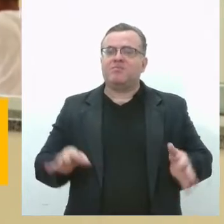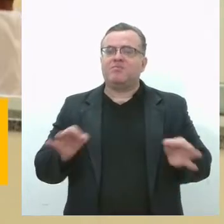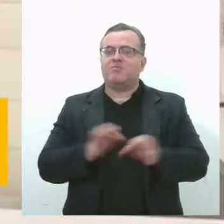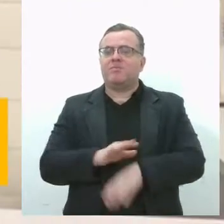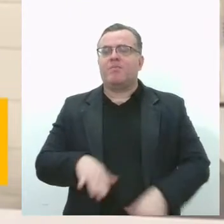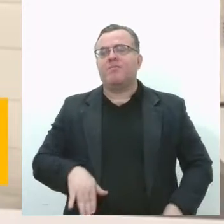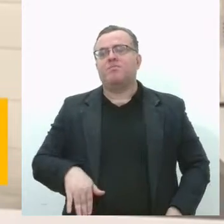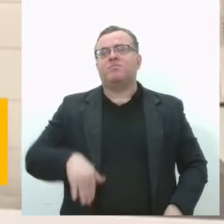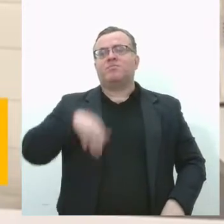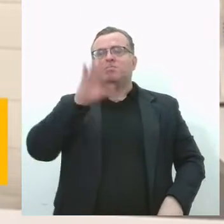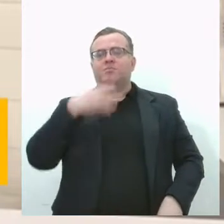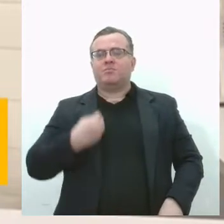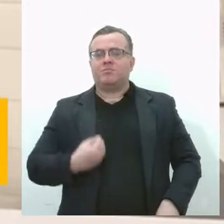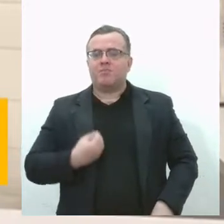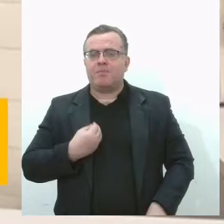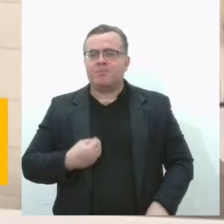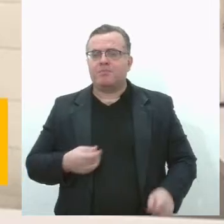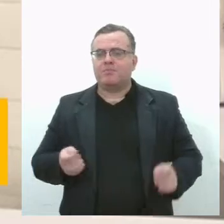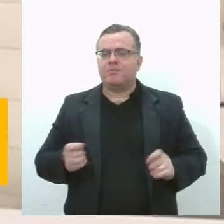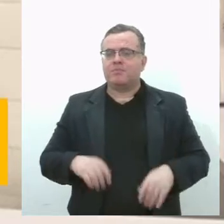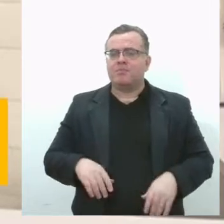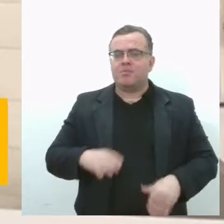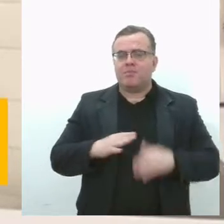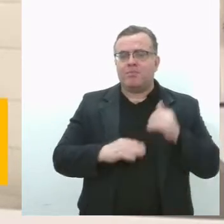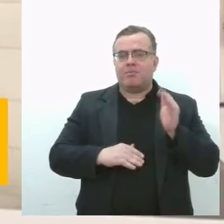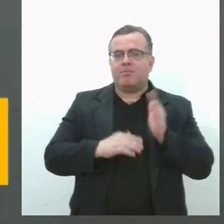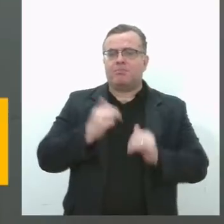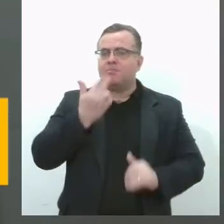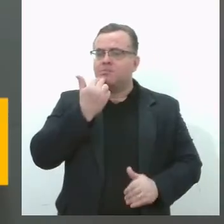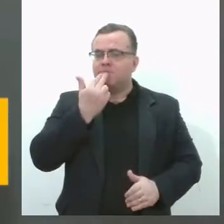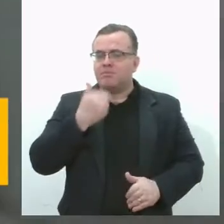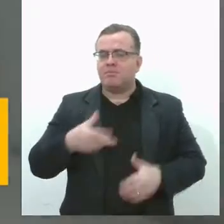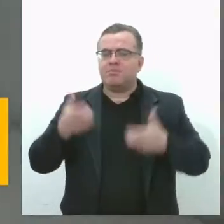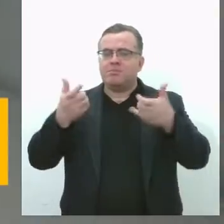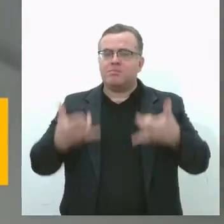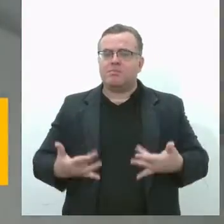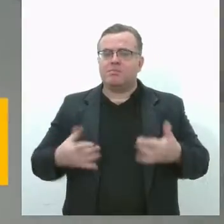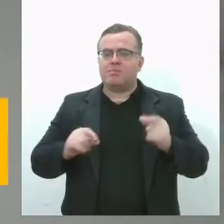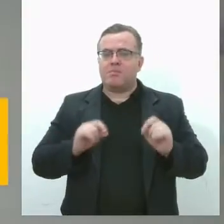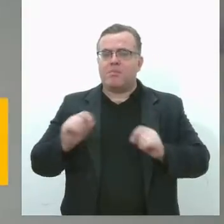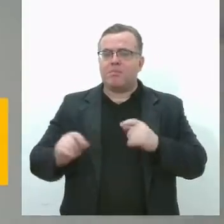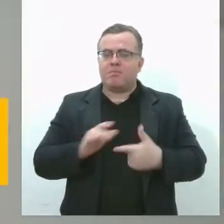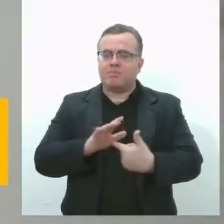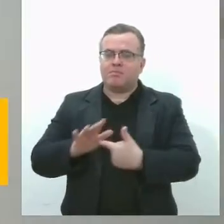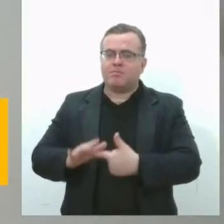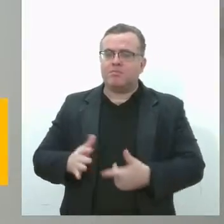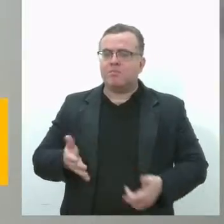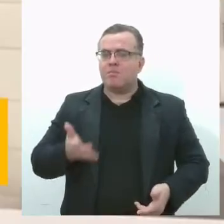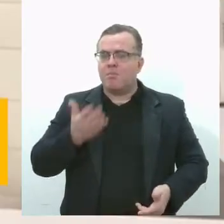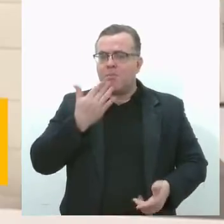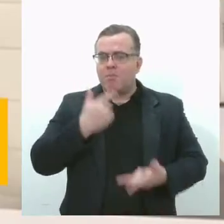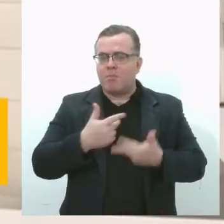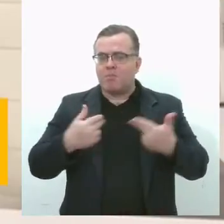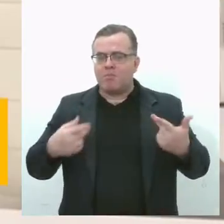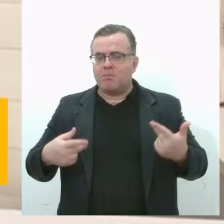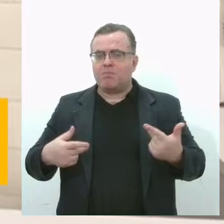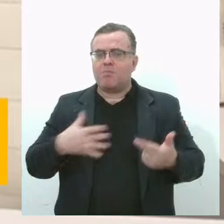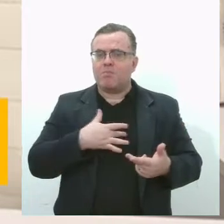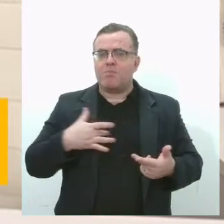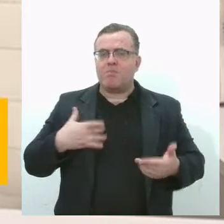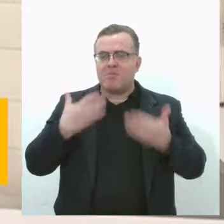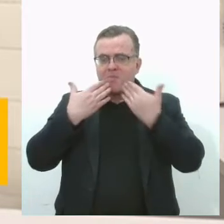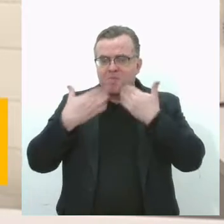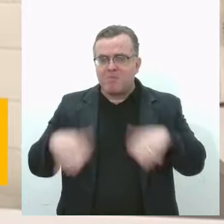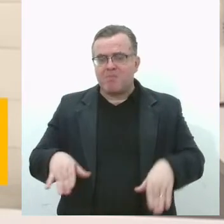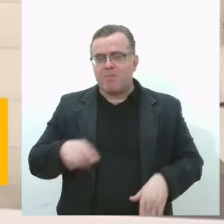toda a vida. A nutricionista materno-infantil destacou a importância do consumo de alimentos saudáveis na primeira infância. Essa facetária